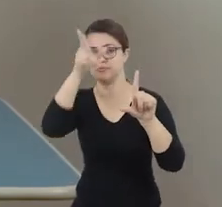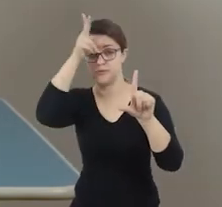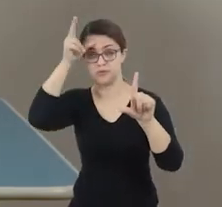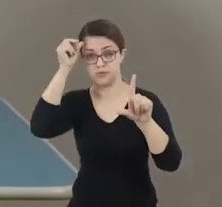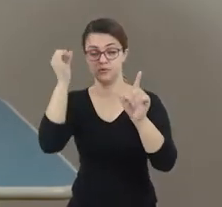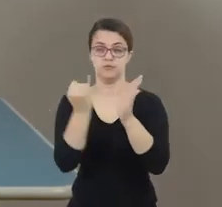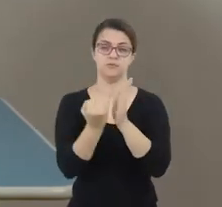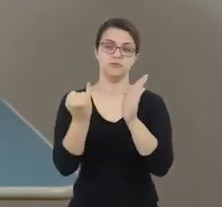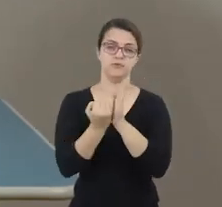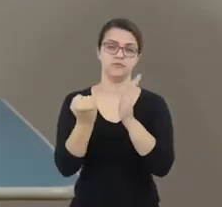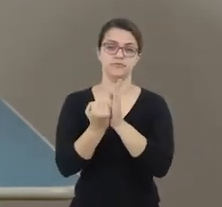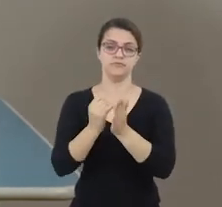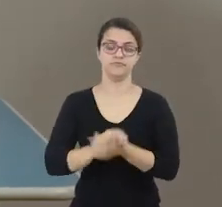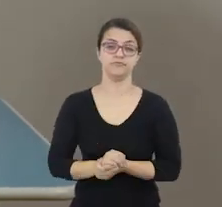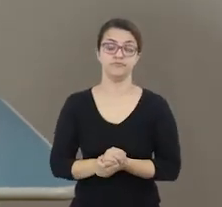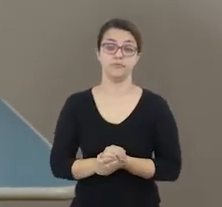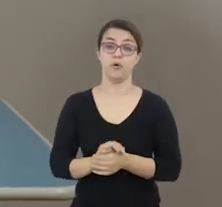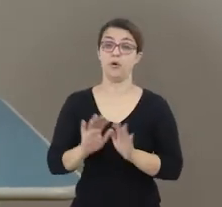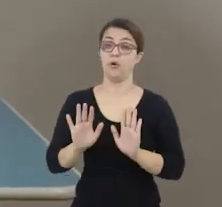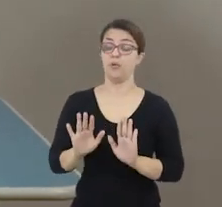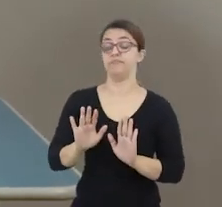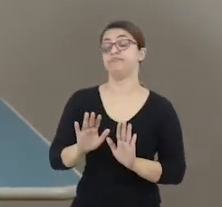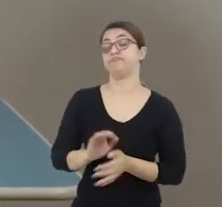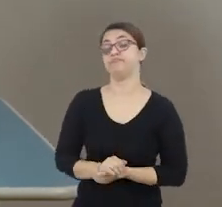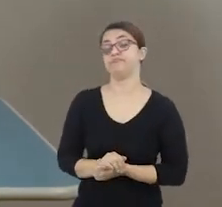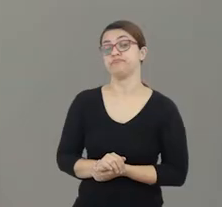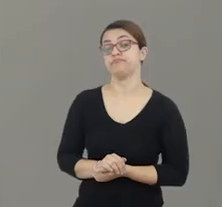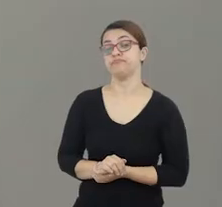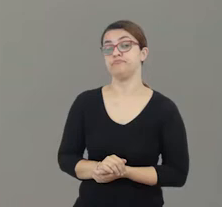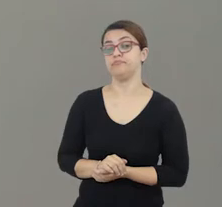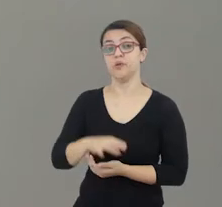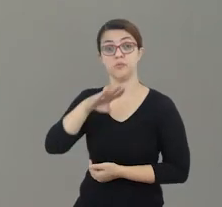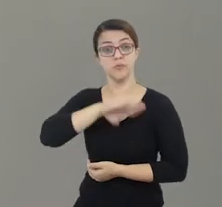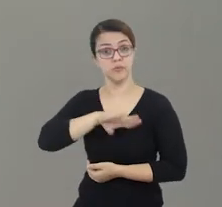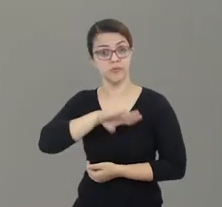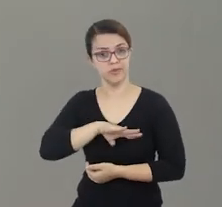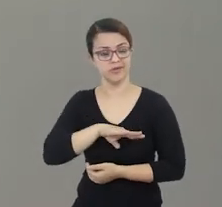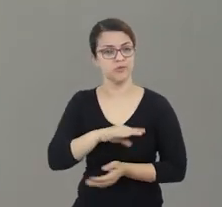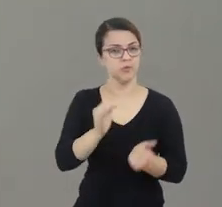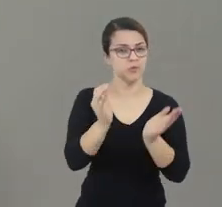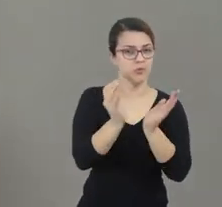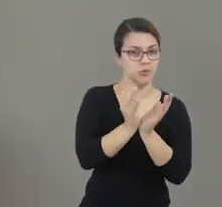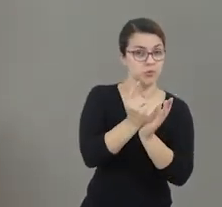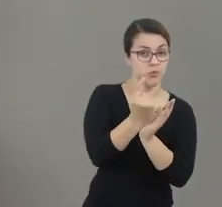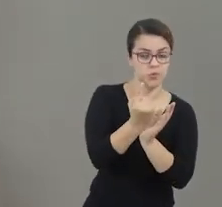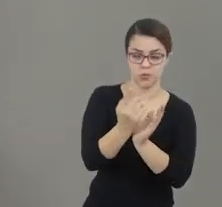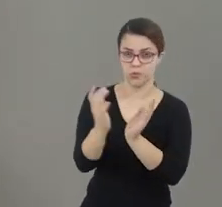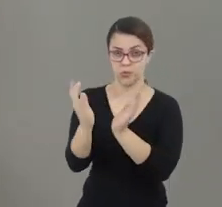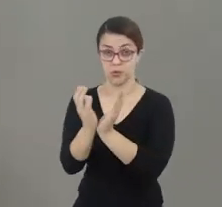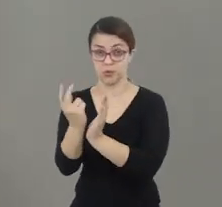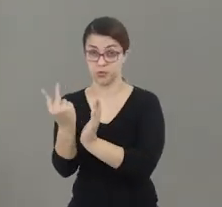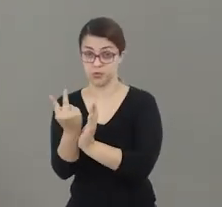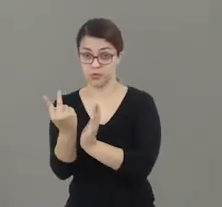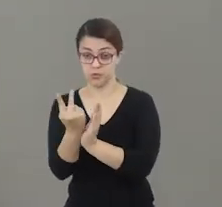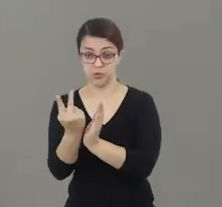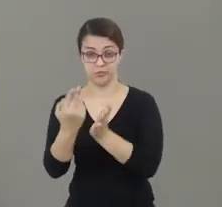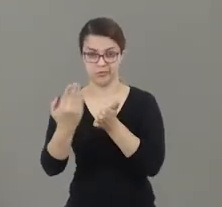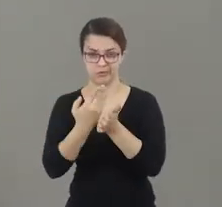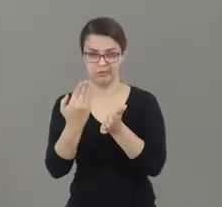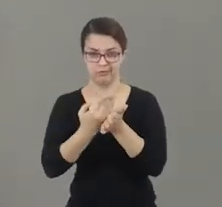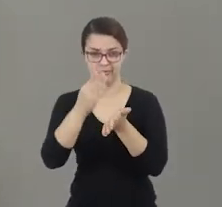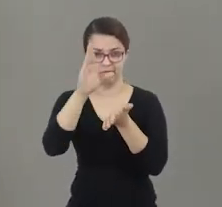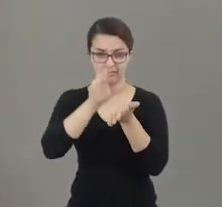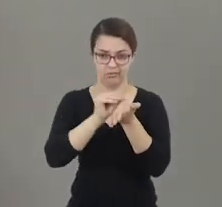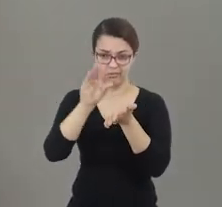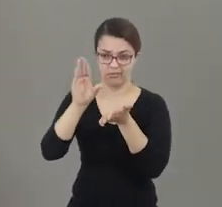no link lição de casa no site da Prefeitura de Itapevi. Bom, em língua portuguesa, tanto o termo 1 como o termo 2